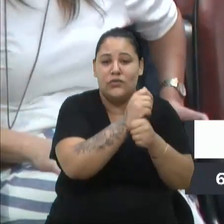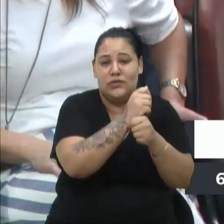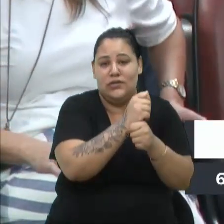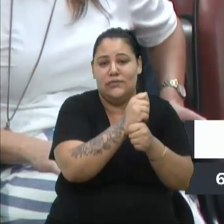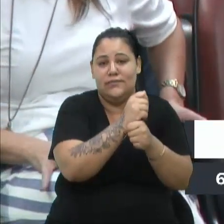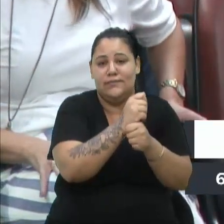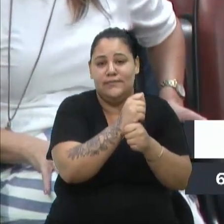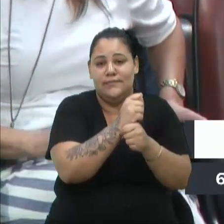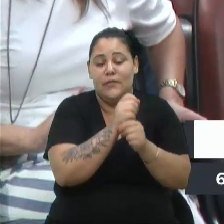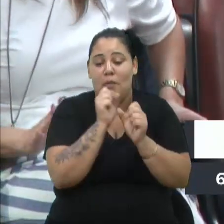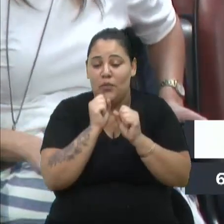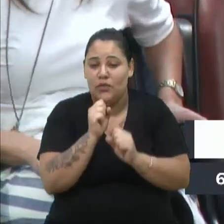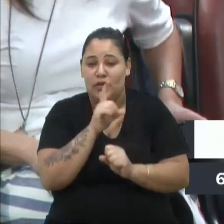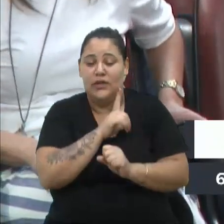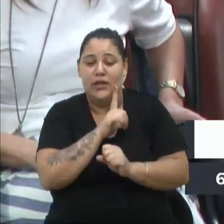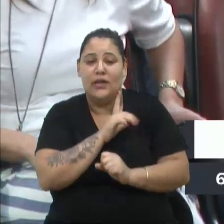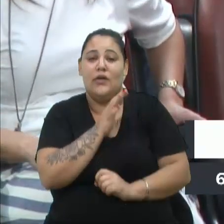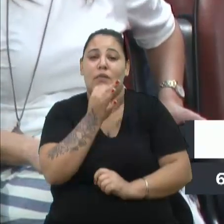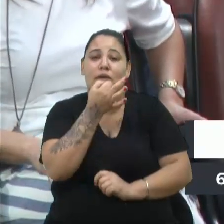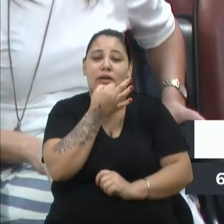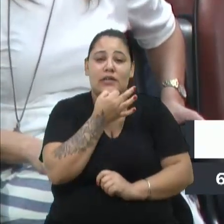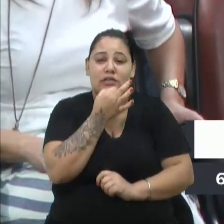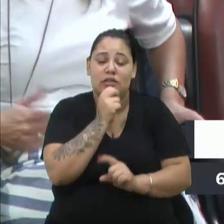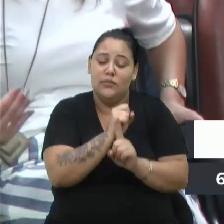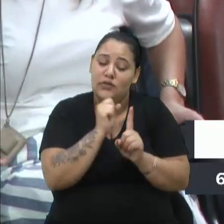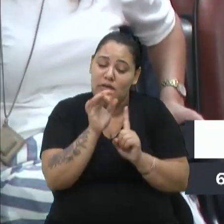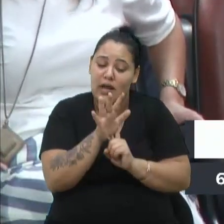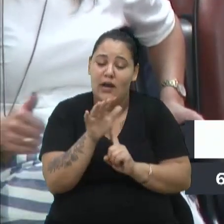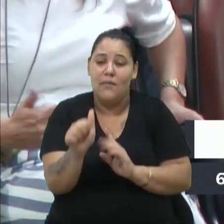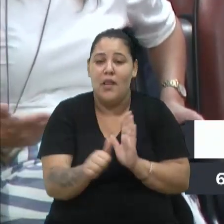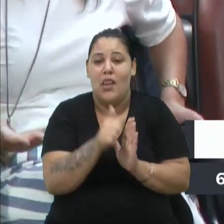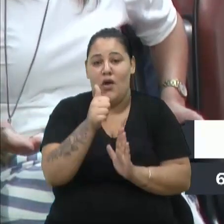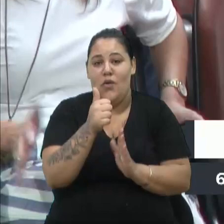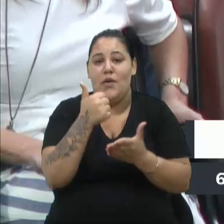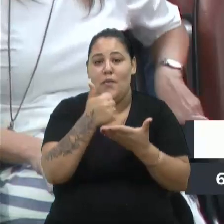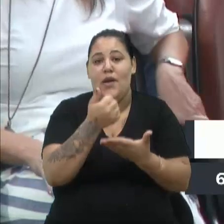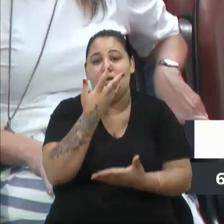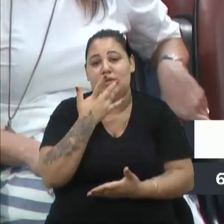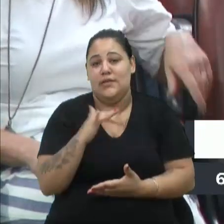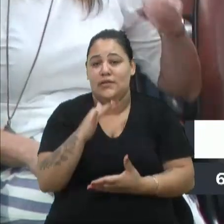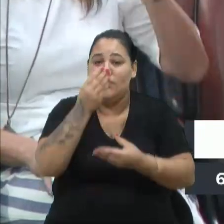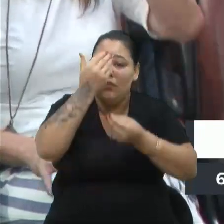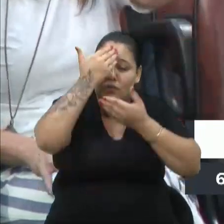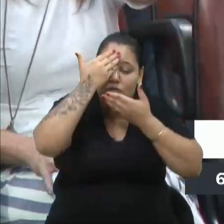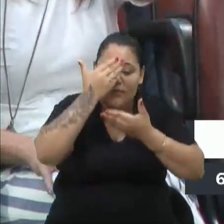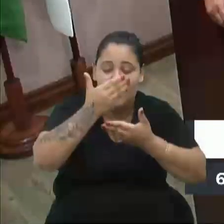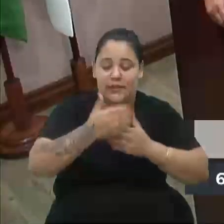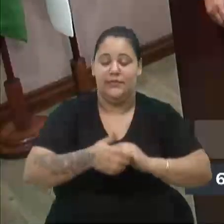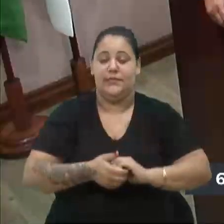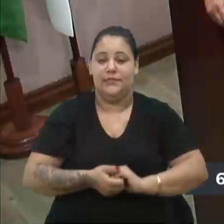que possam ter uma Caxias, uma sociedade melhor para as nossas crianças. Obrigado, conselheiros. Obrigado.